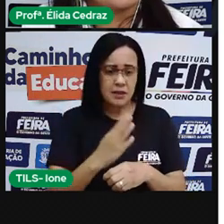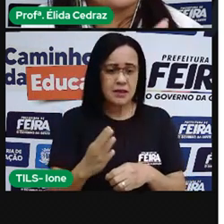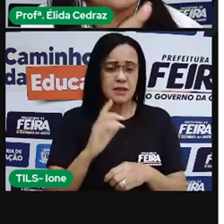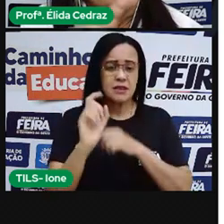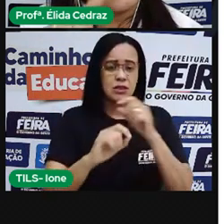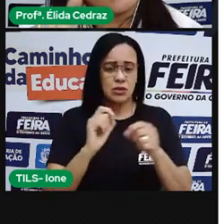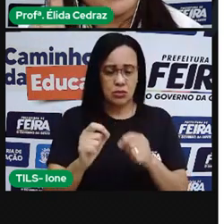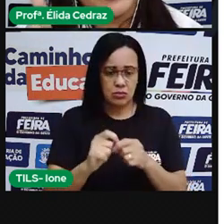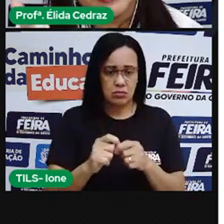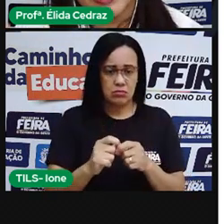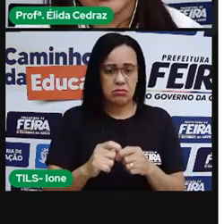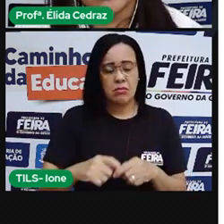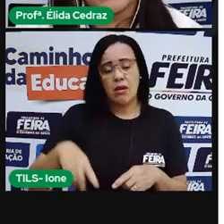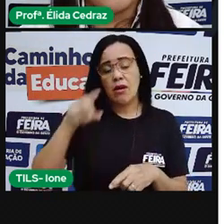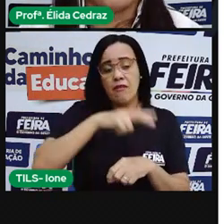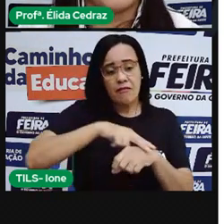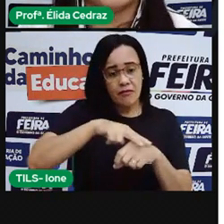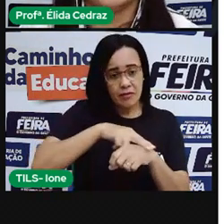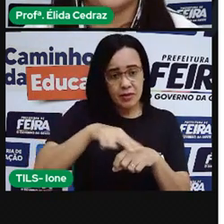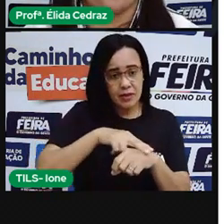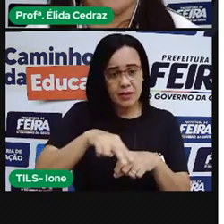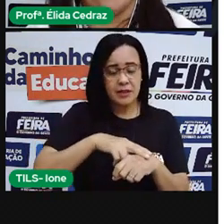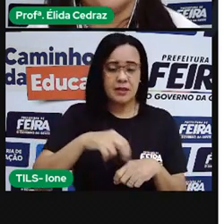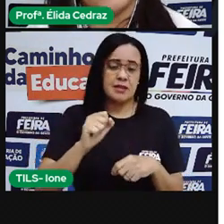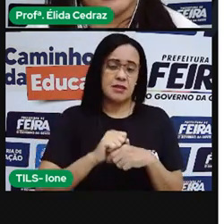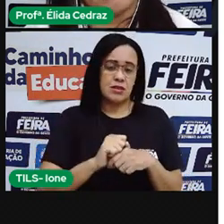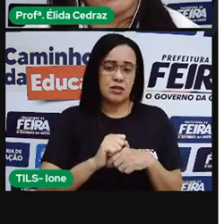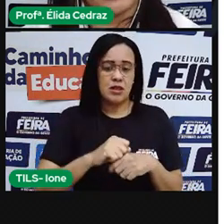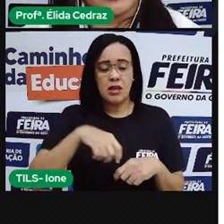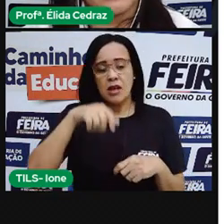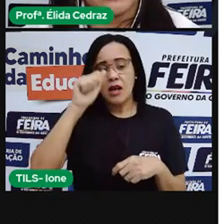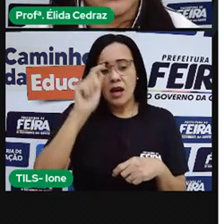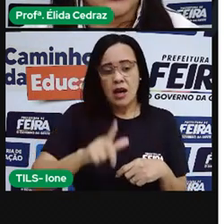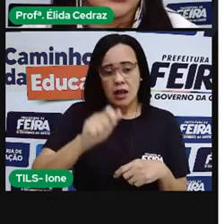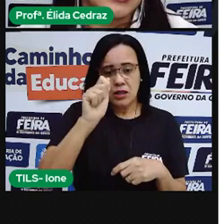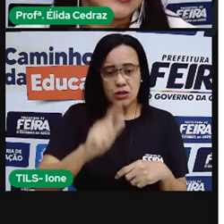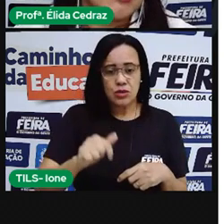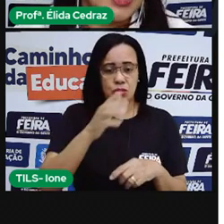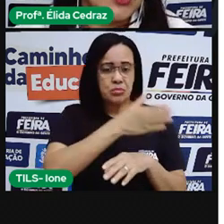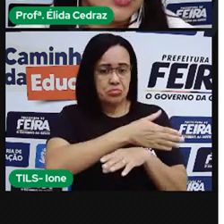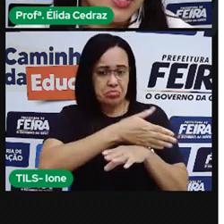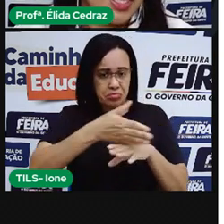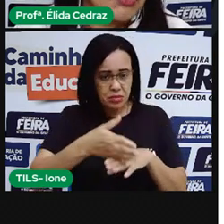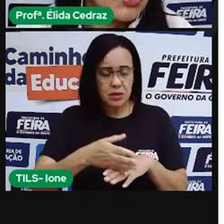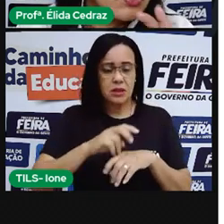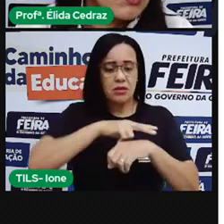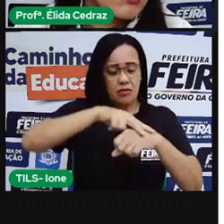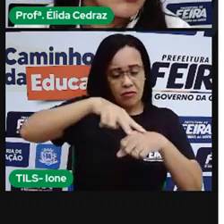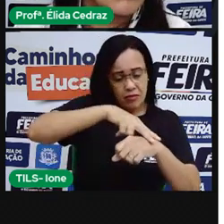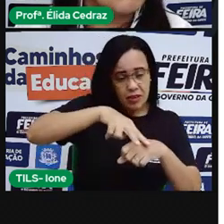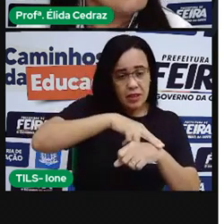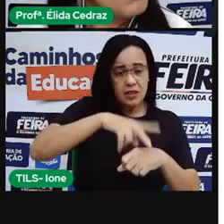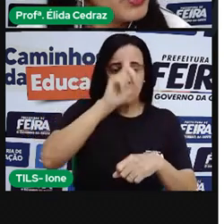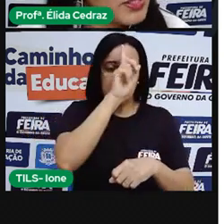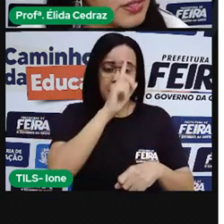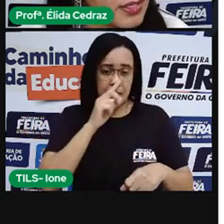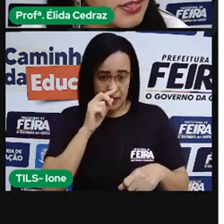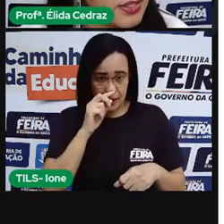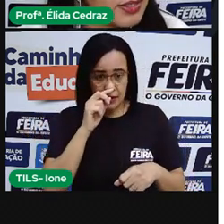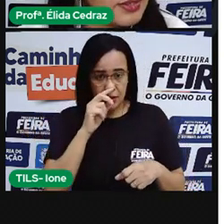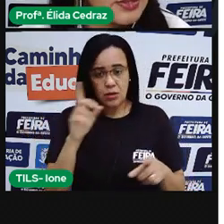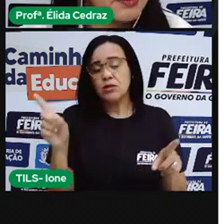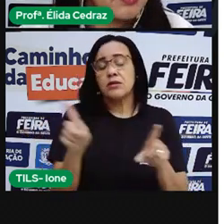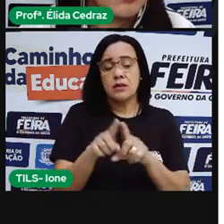faixa no centro falando ordem e progresso e também nós temos muitas